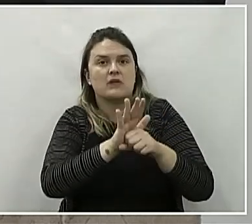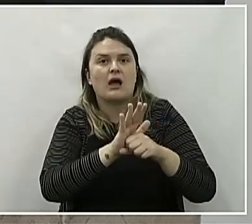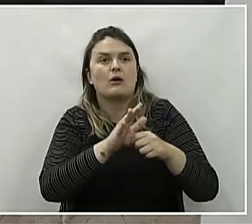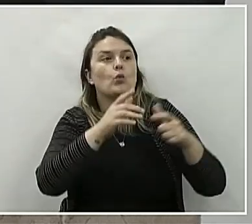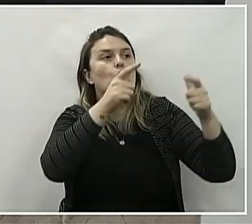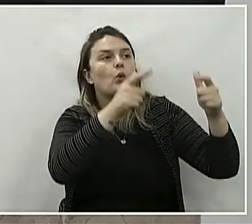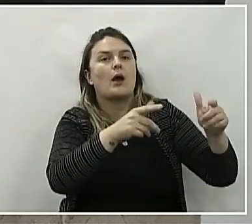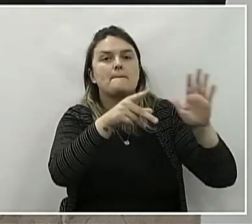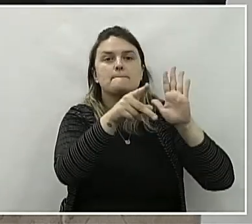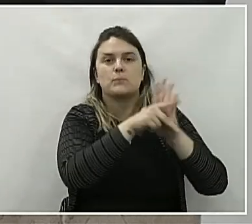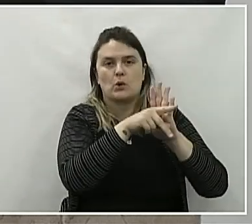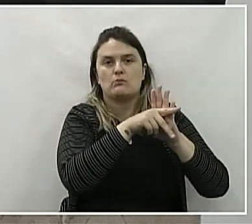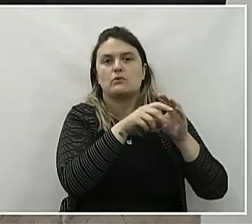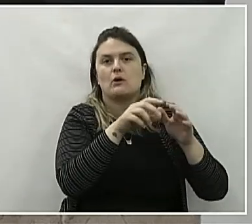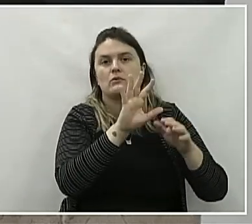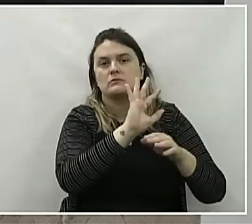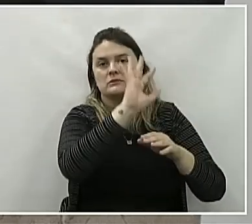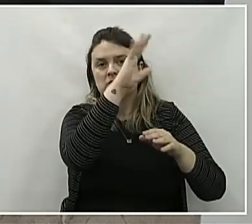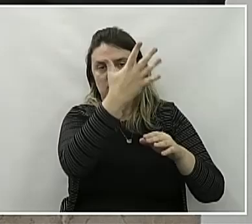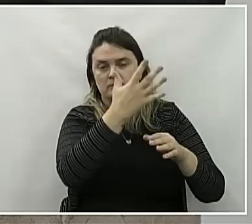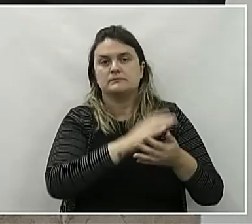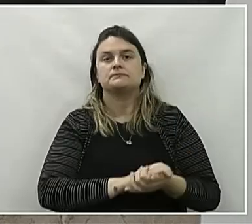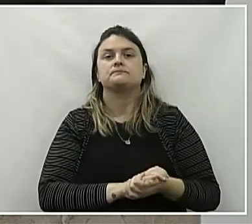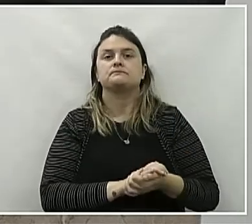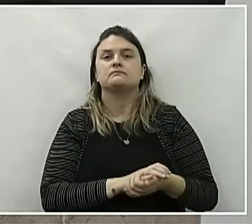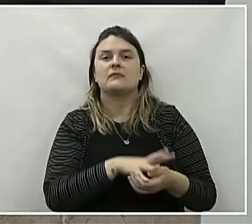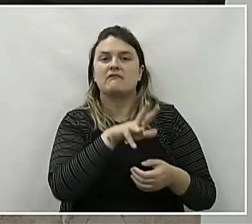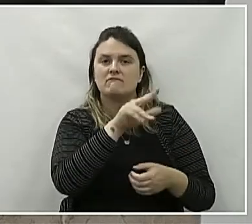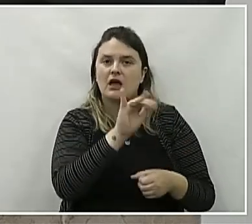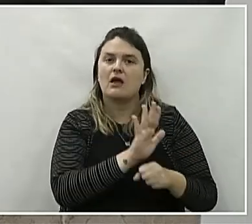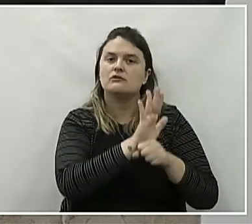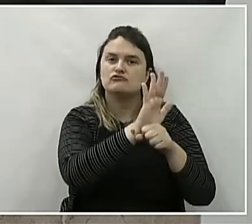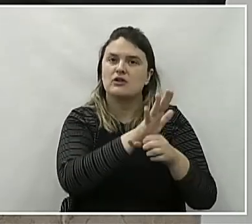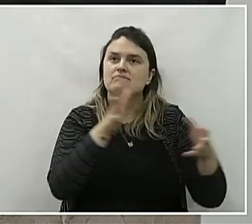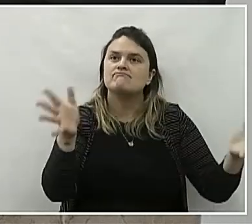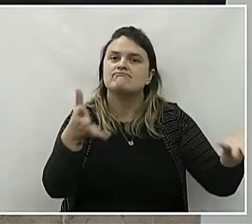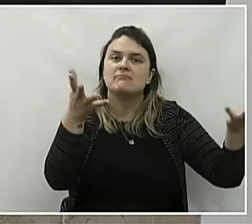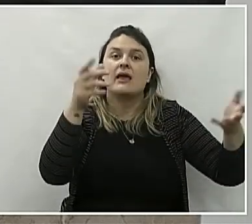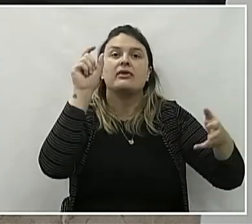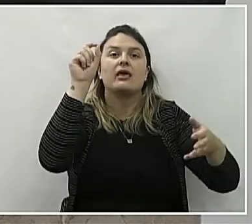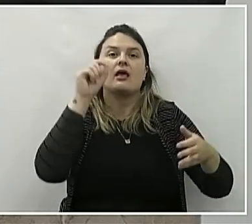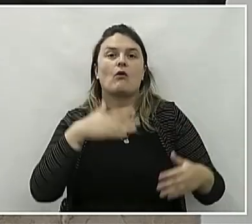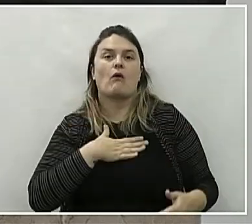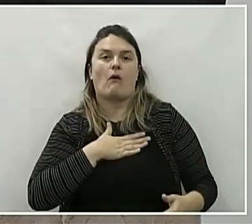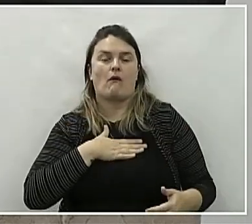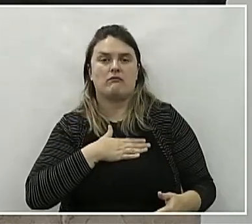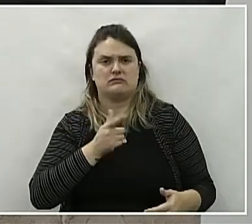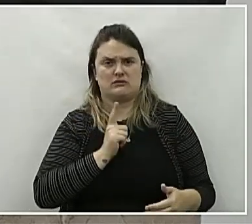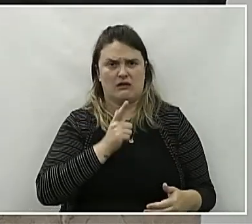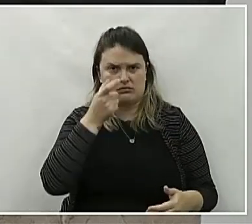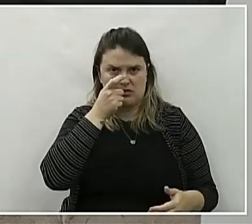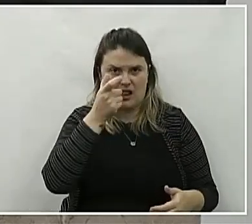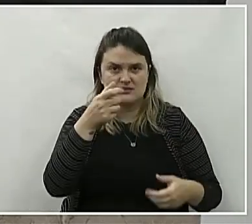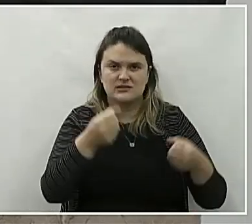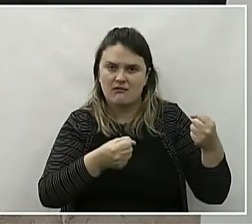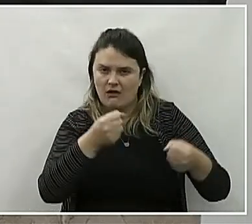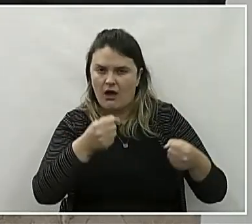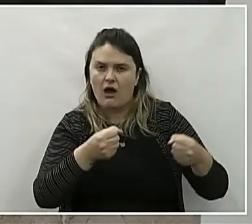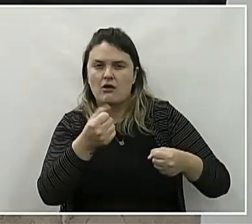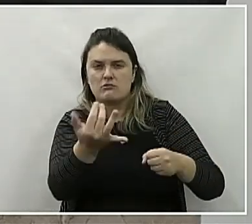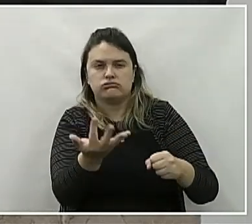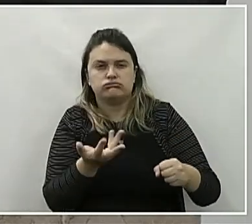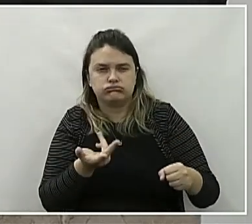local para essa atividade, trazendo o pessoal que gosta da atividade